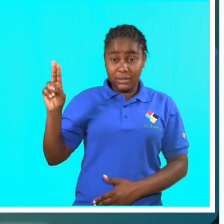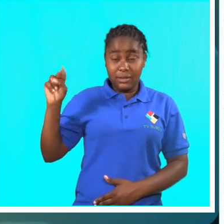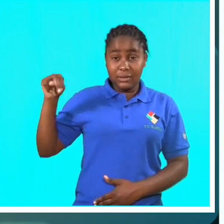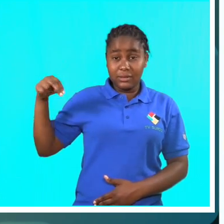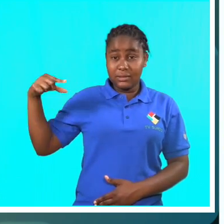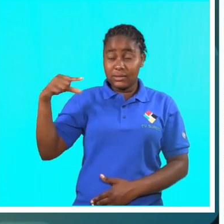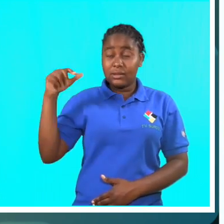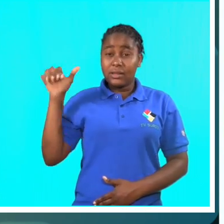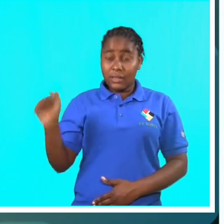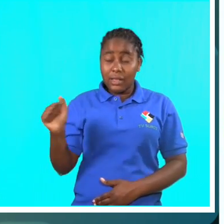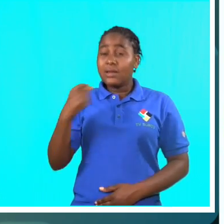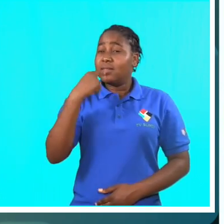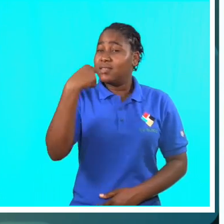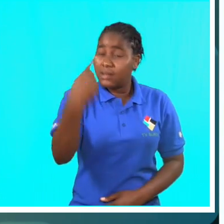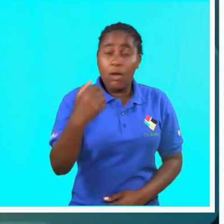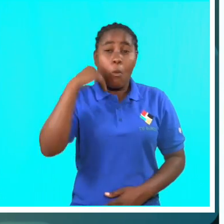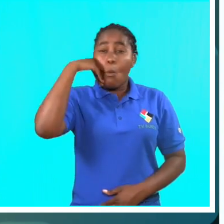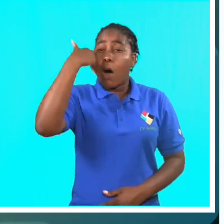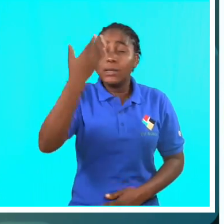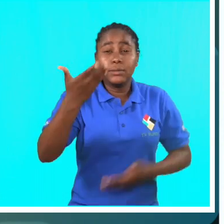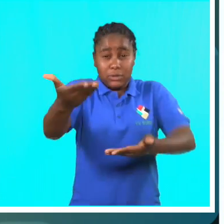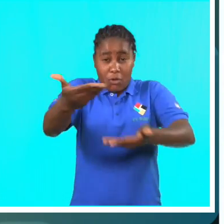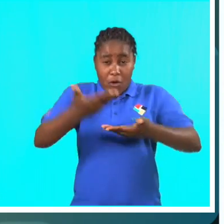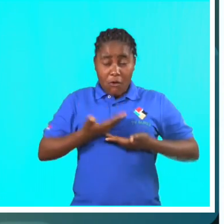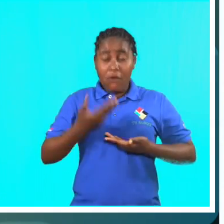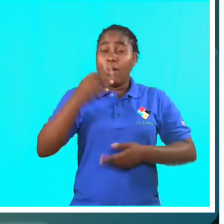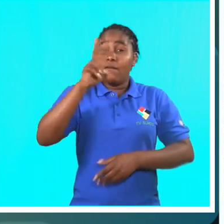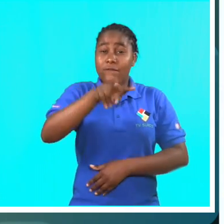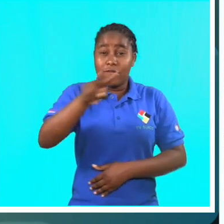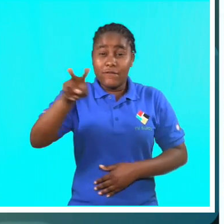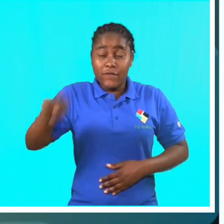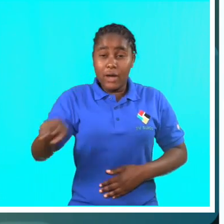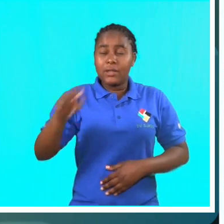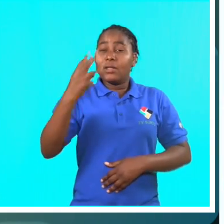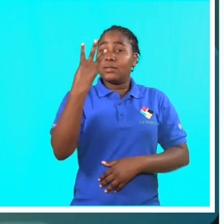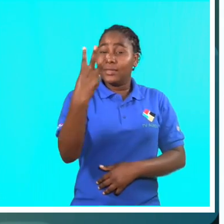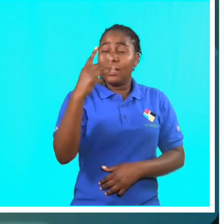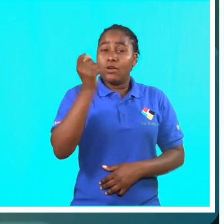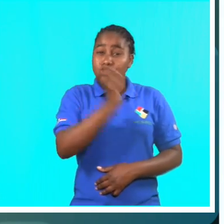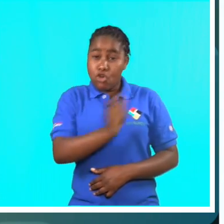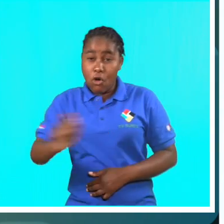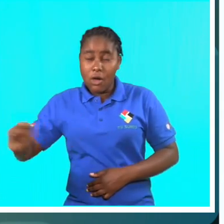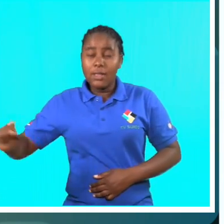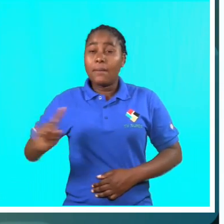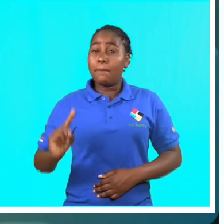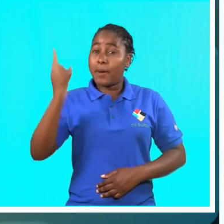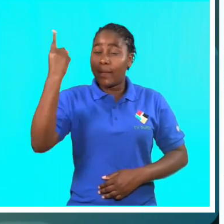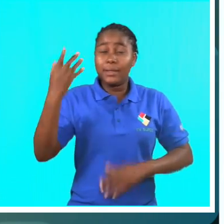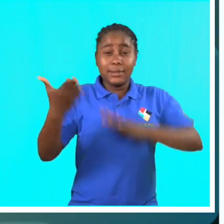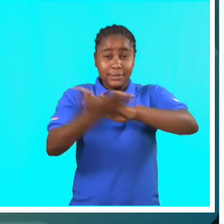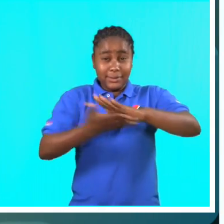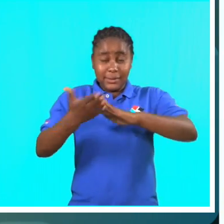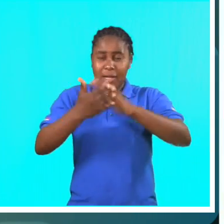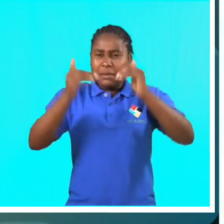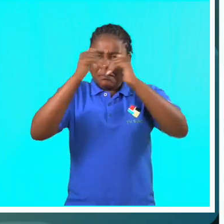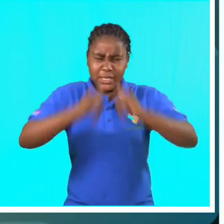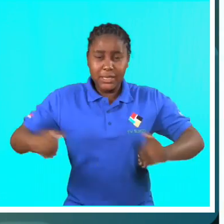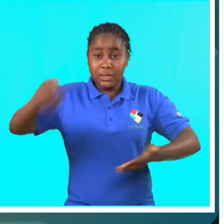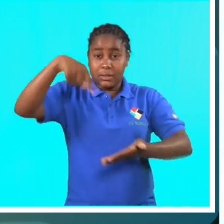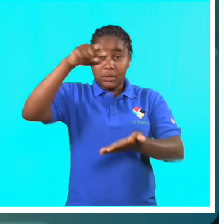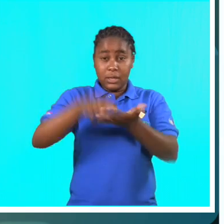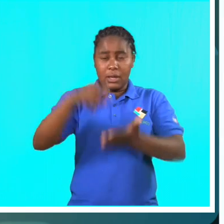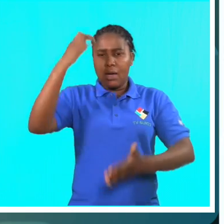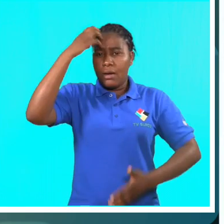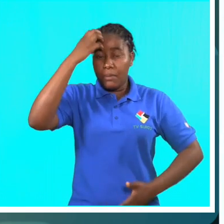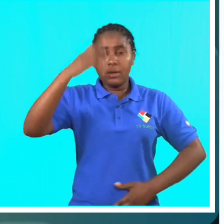fez este pronunciamento a quanto da visita que efetuou as três escolas primárias de ensino especial na cidade de Maputo.